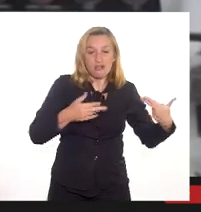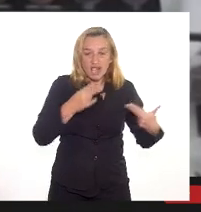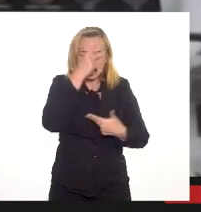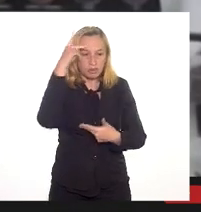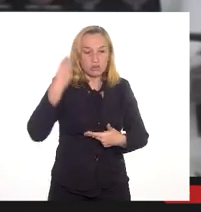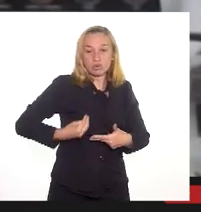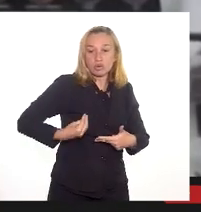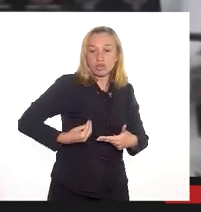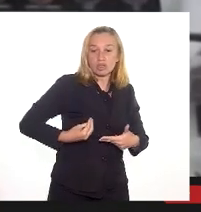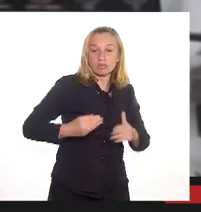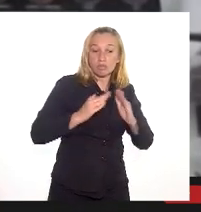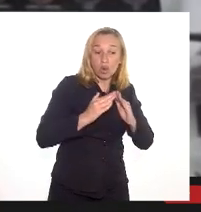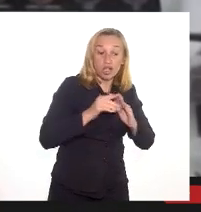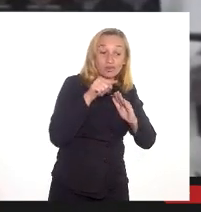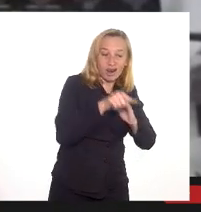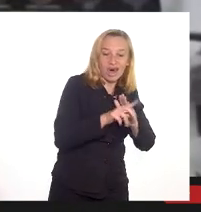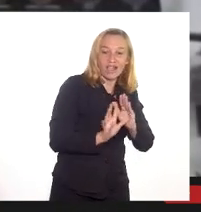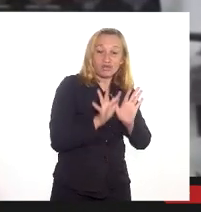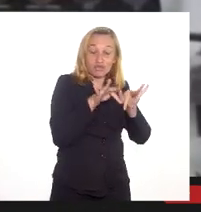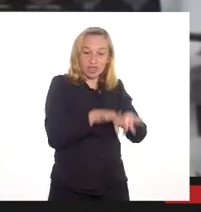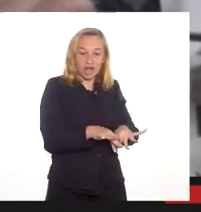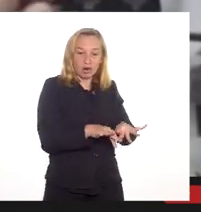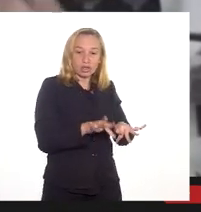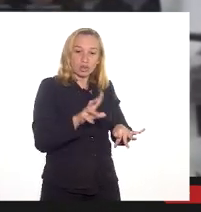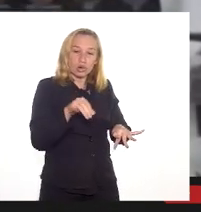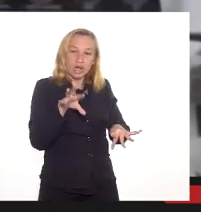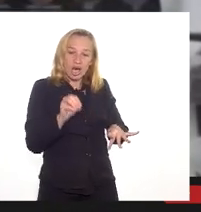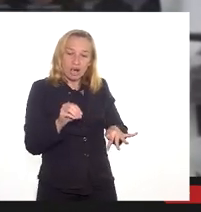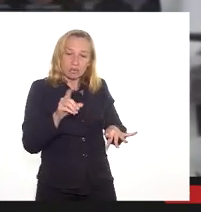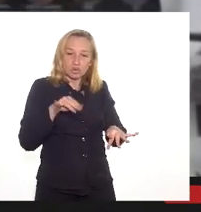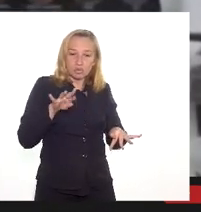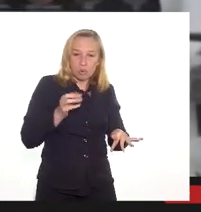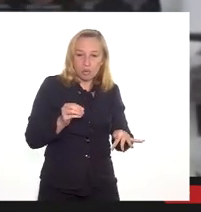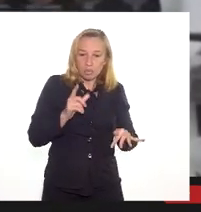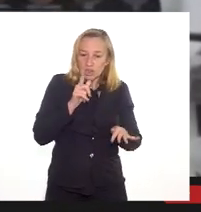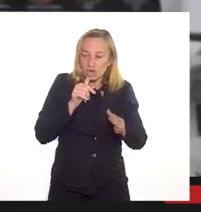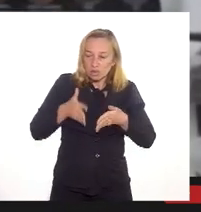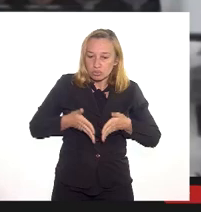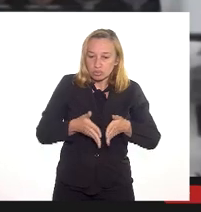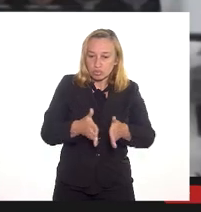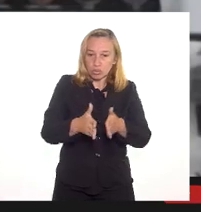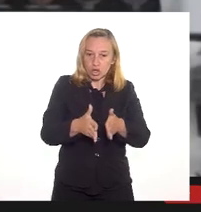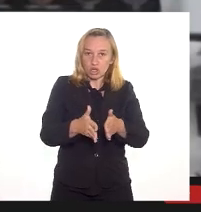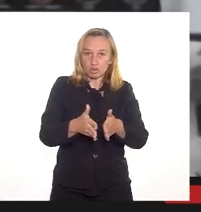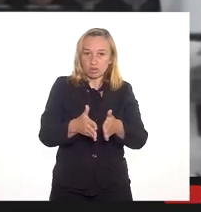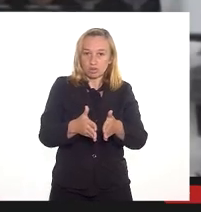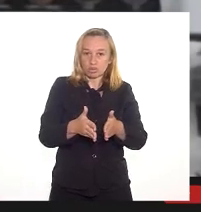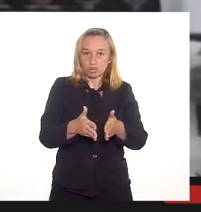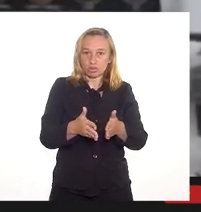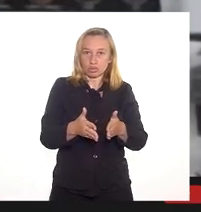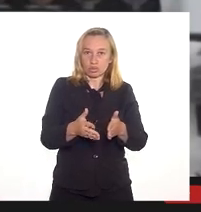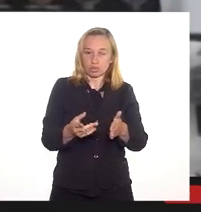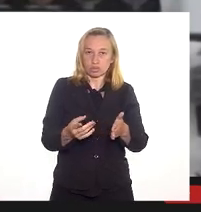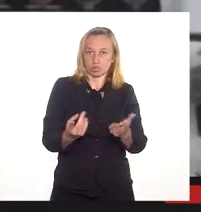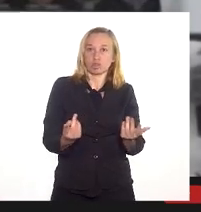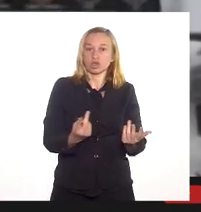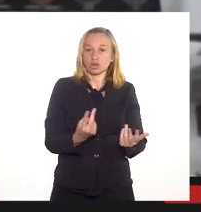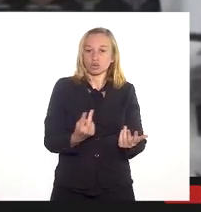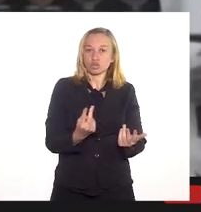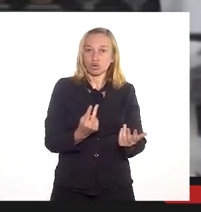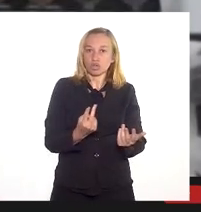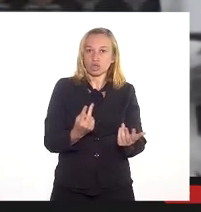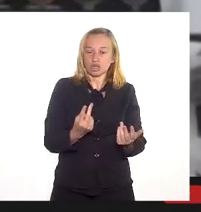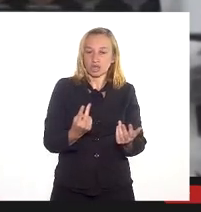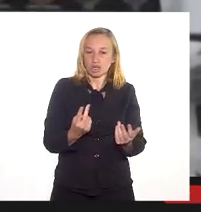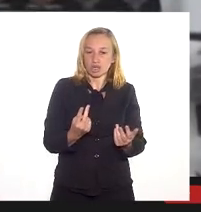morando no final do terreno do Campo do Bomba, entre o Rio Iguaçu e o Rio Sayacuí, na bela da linha férrea, nós temos a comunidade